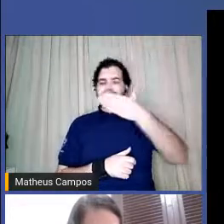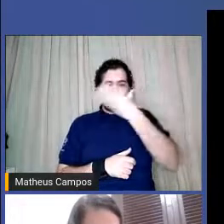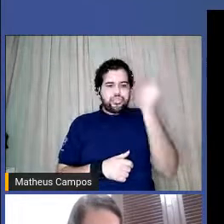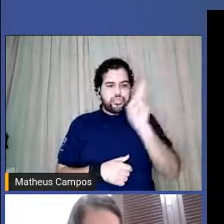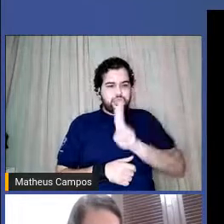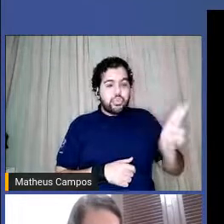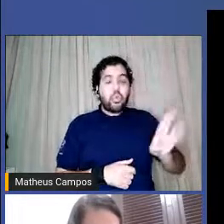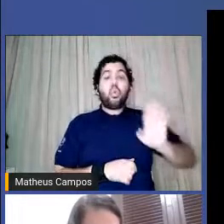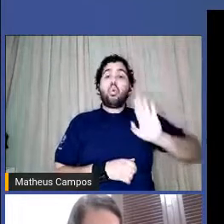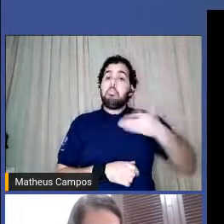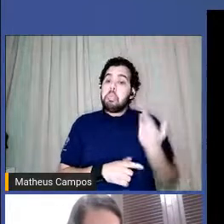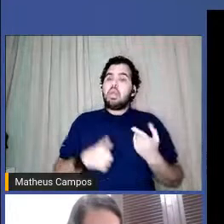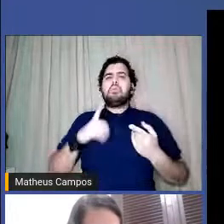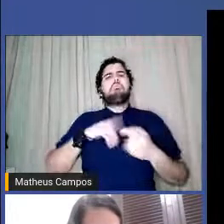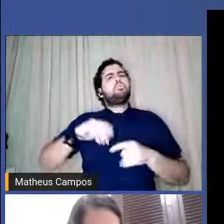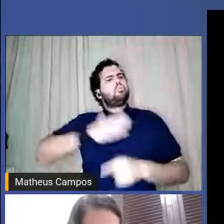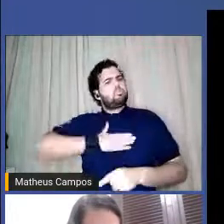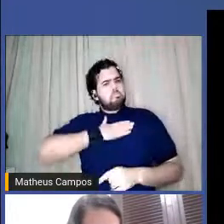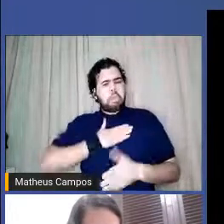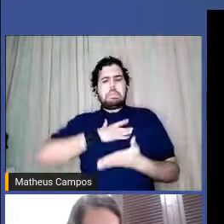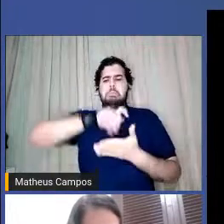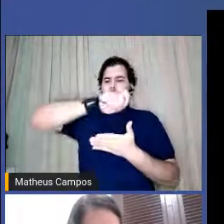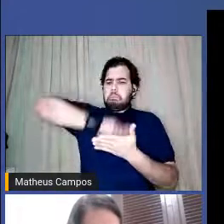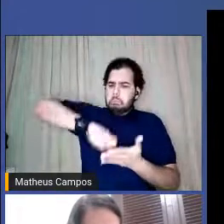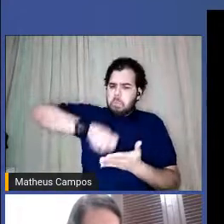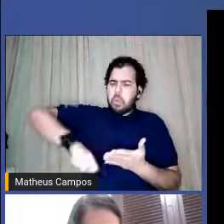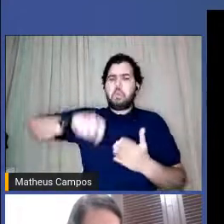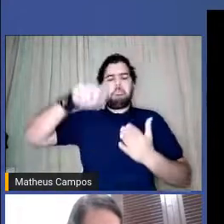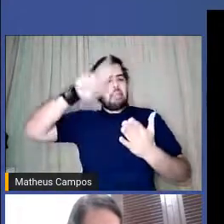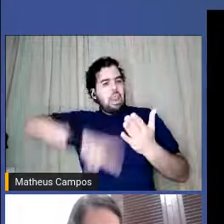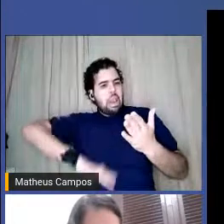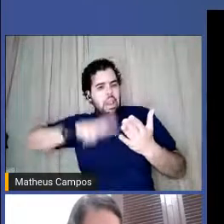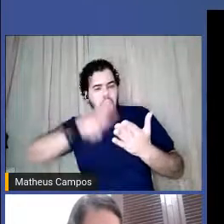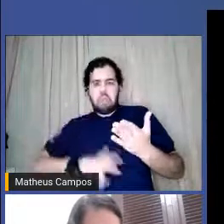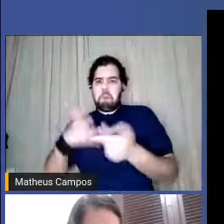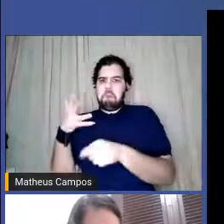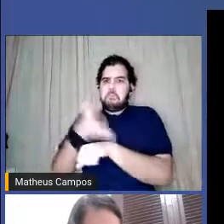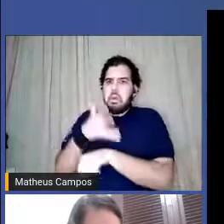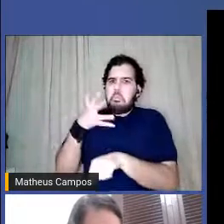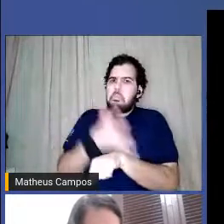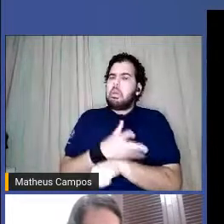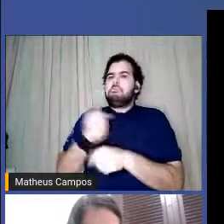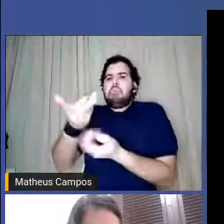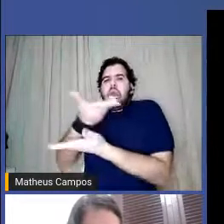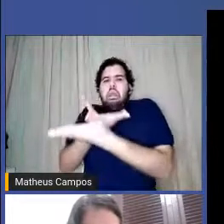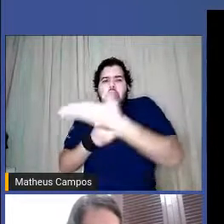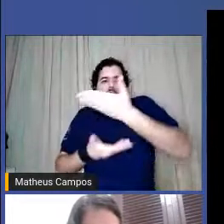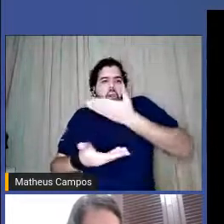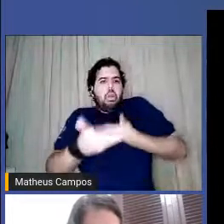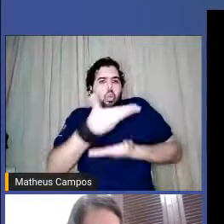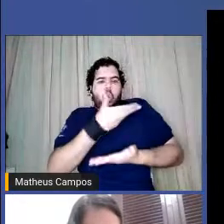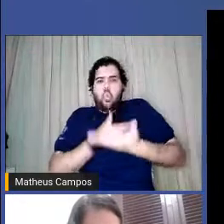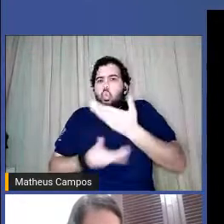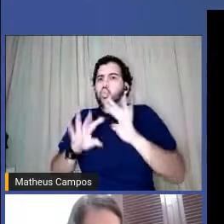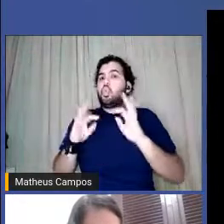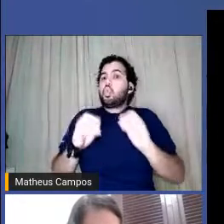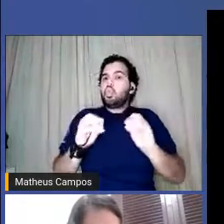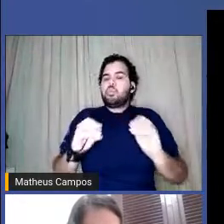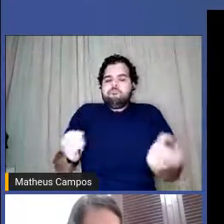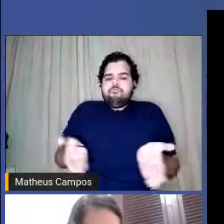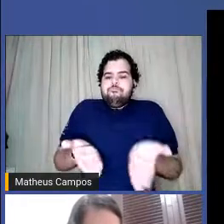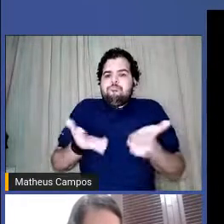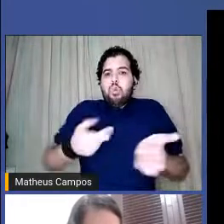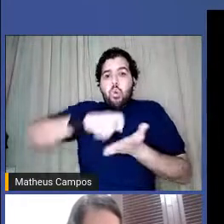as ávidas por escrever, por ler, por participar, por partilhar ali do que move a sua escrita, né,